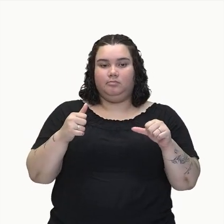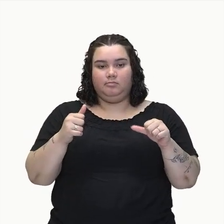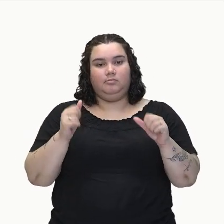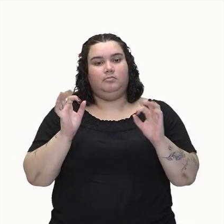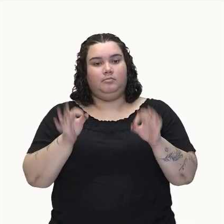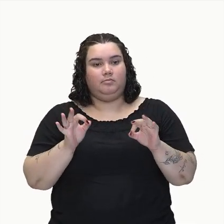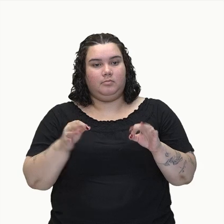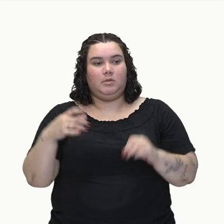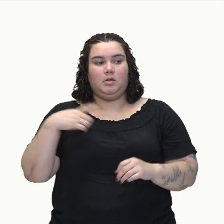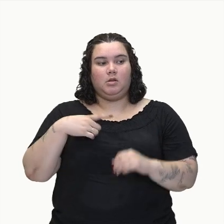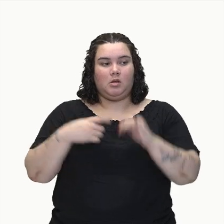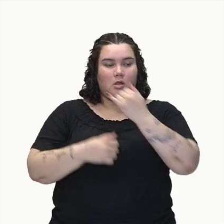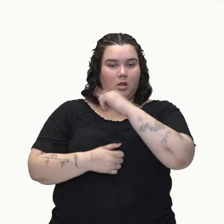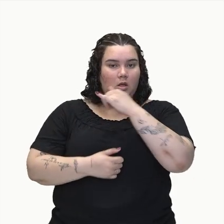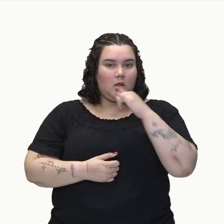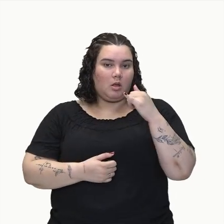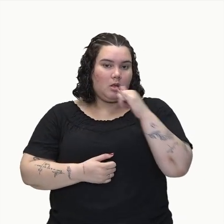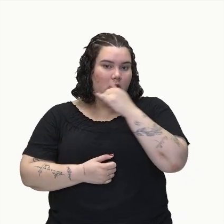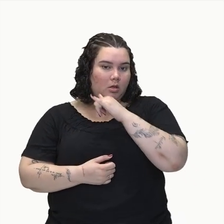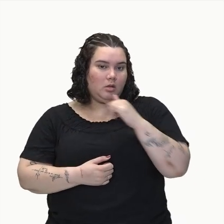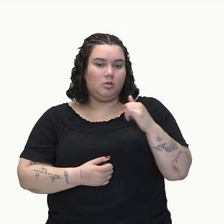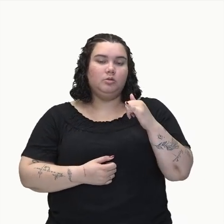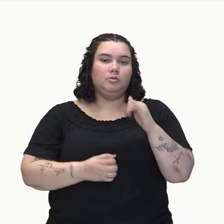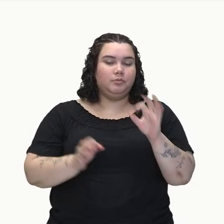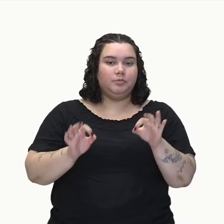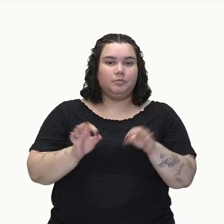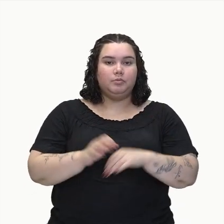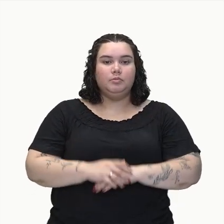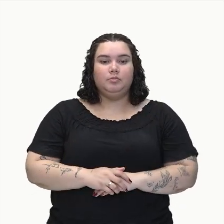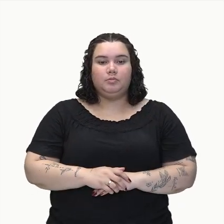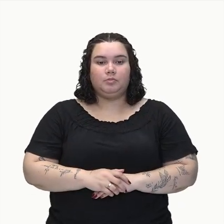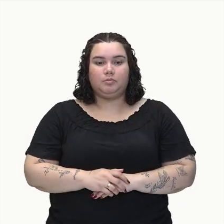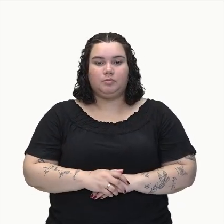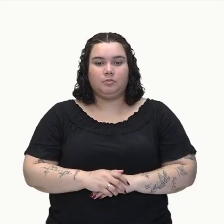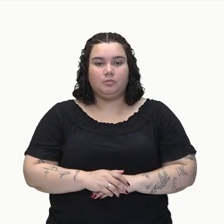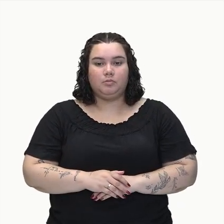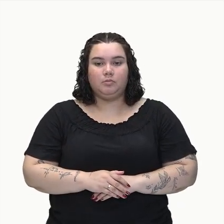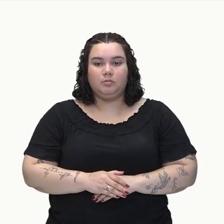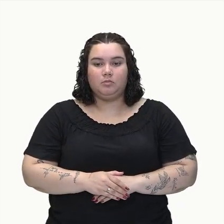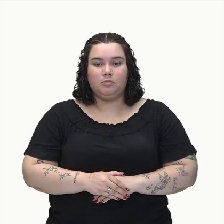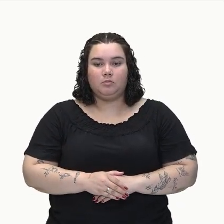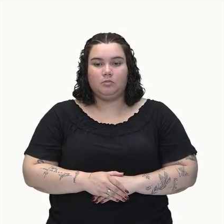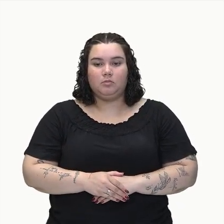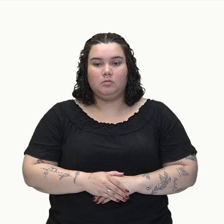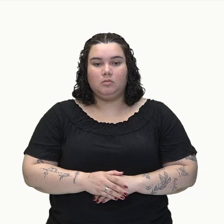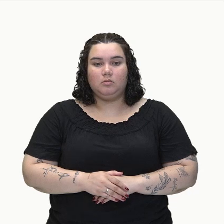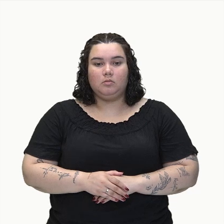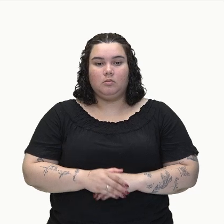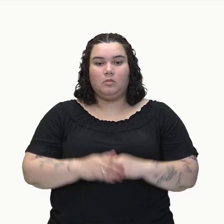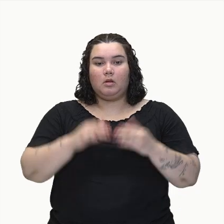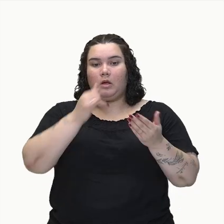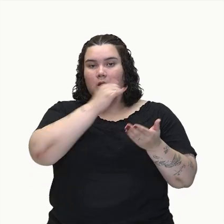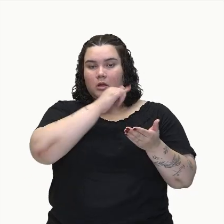em energia elétrica, tá pessoal? E essa energia elétrica produzida